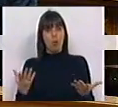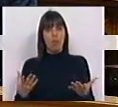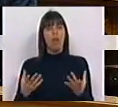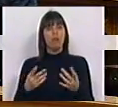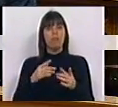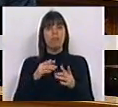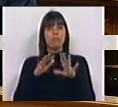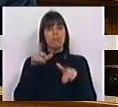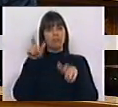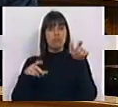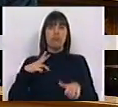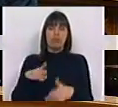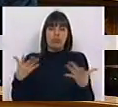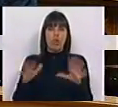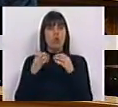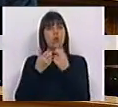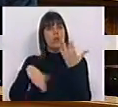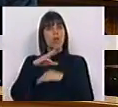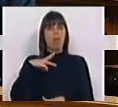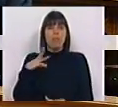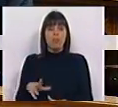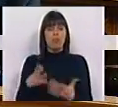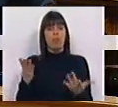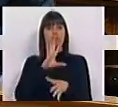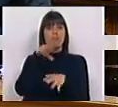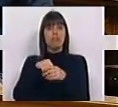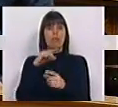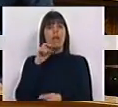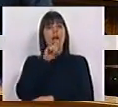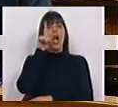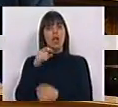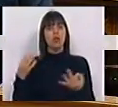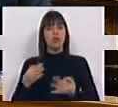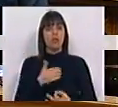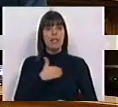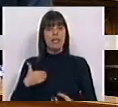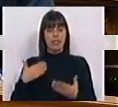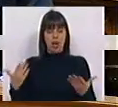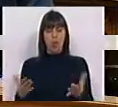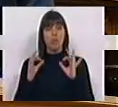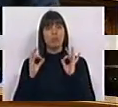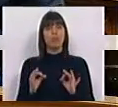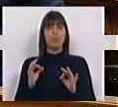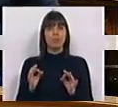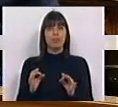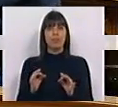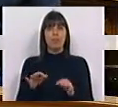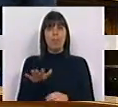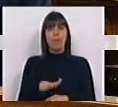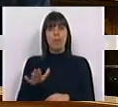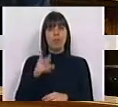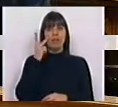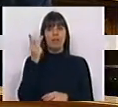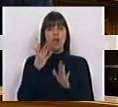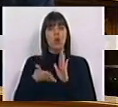dos portugueses, da sociedade portuguesa e neles ter incluído a questão da saúde e, concretamente, da situação